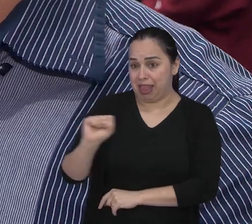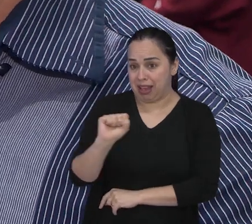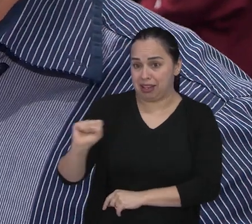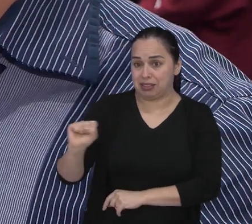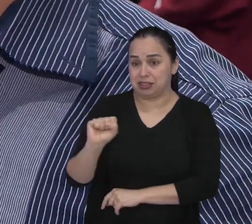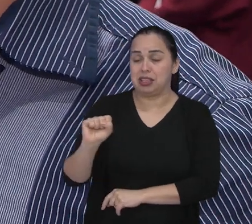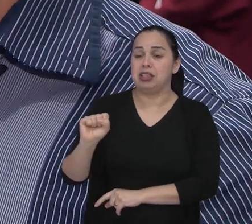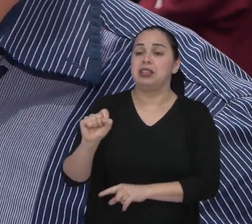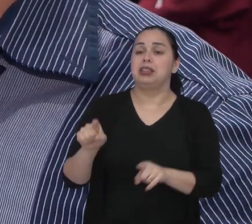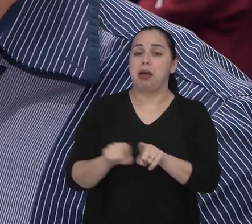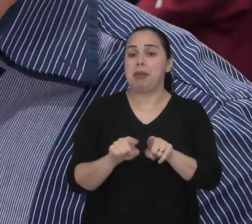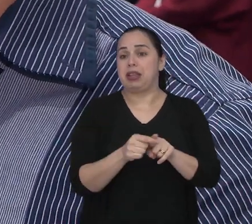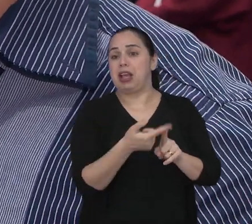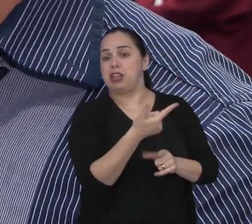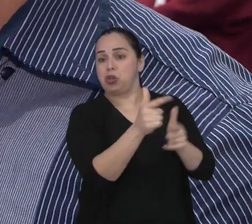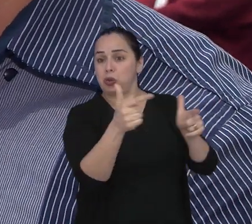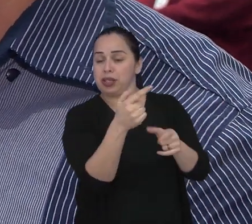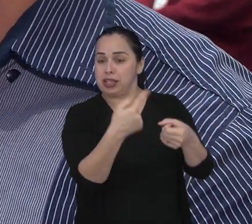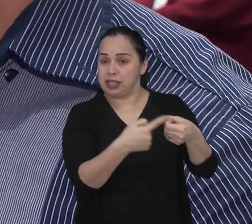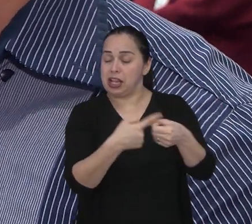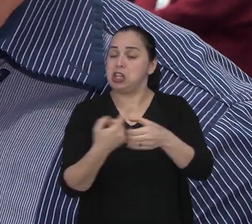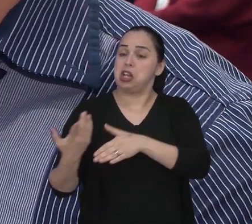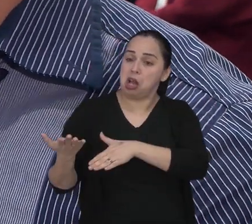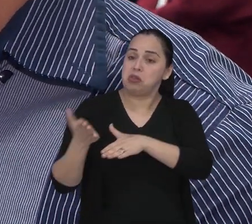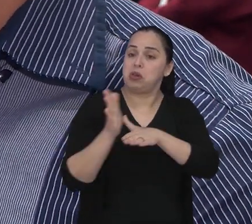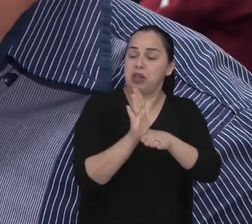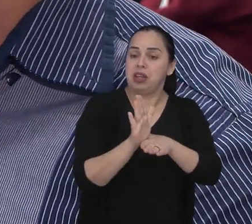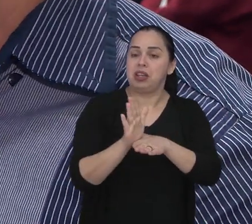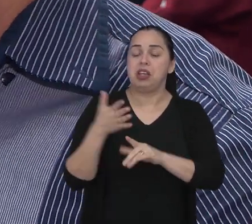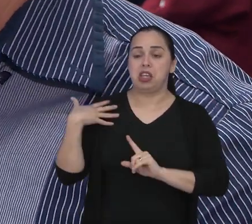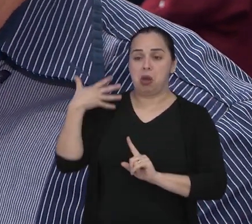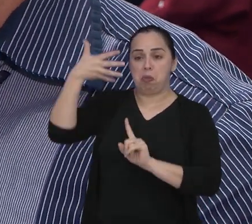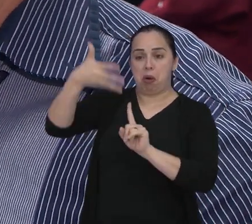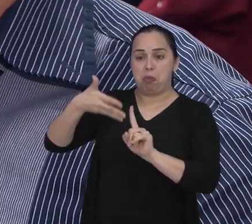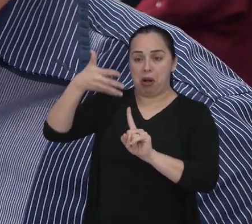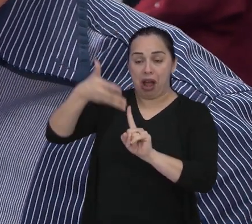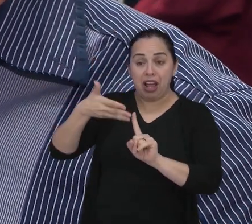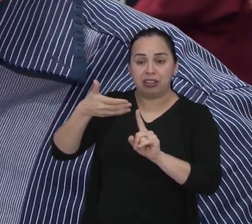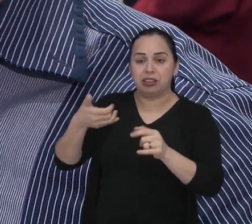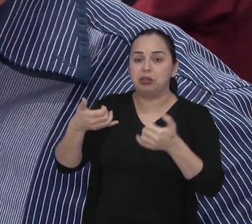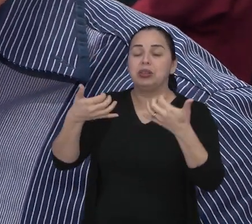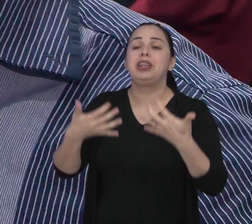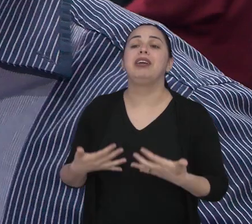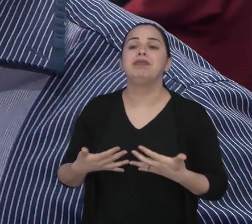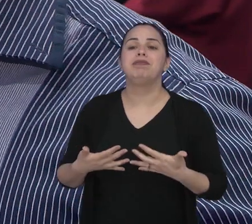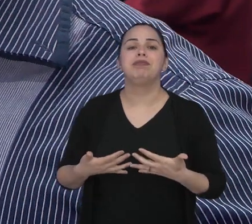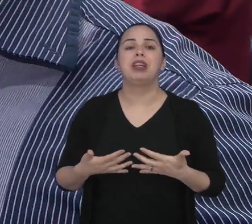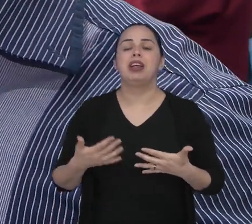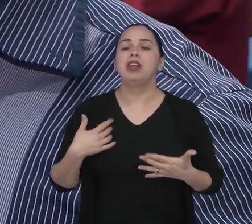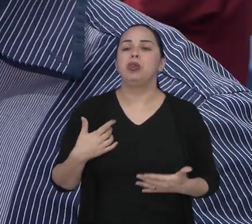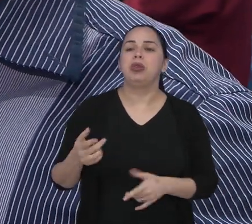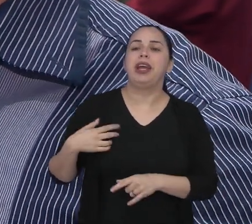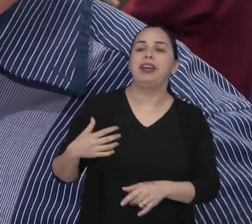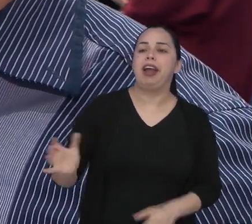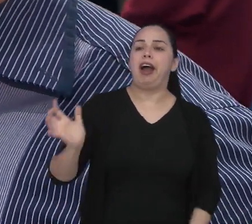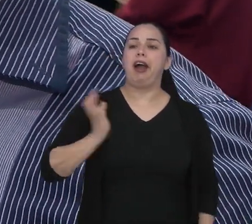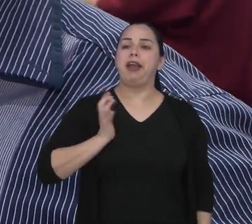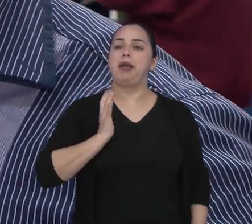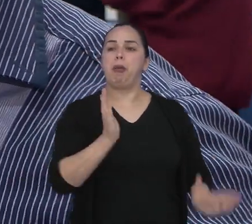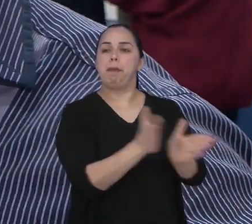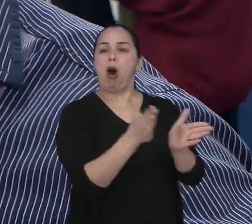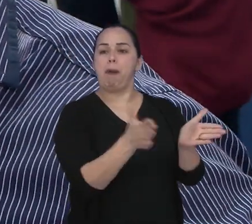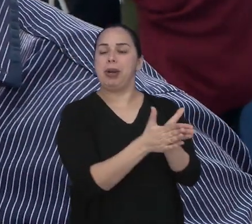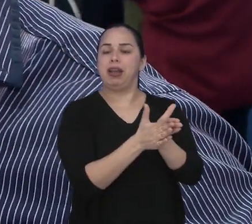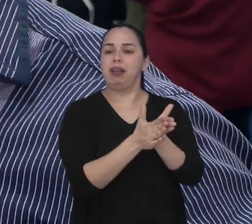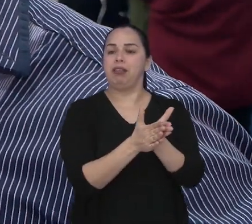do Jardim Satélite e das outras cidades também, e como até disse no discurso, ele nunca distinguiu classe social, então ele